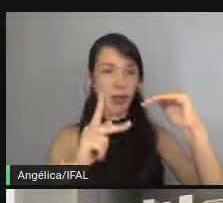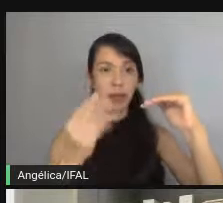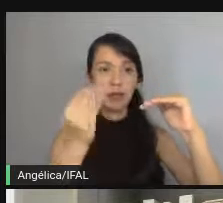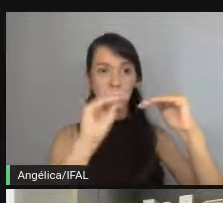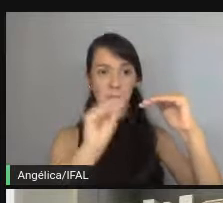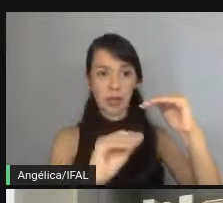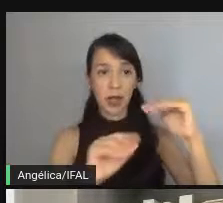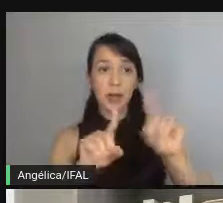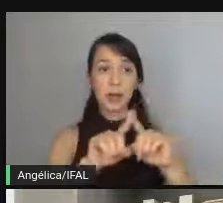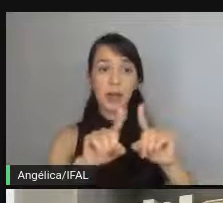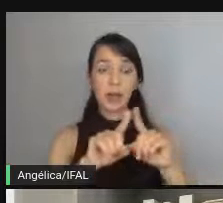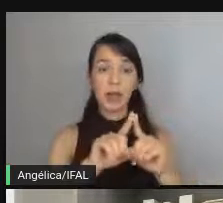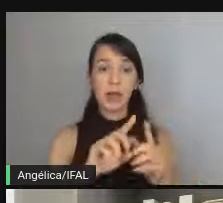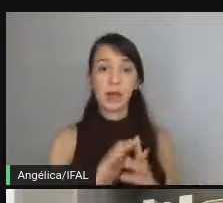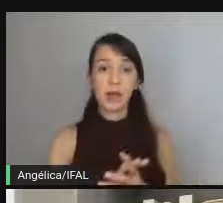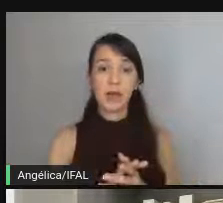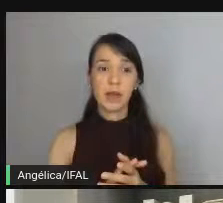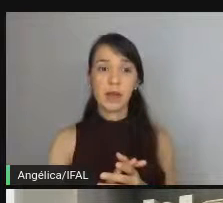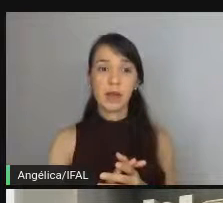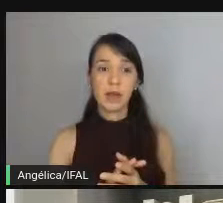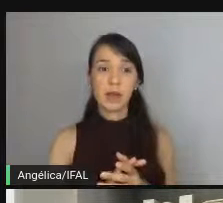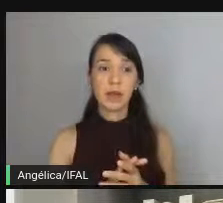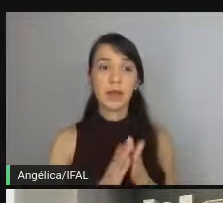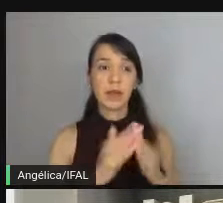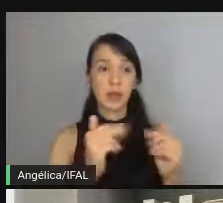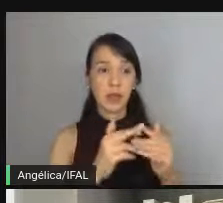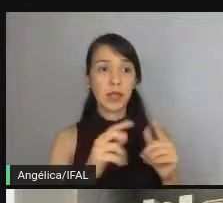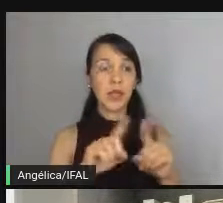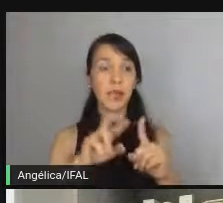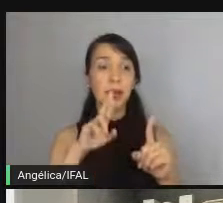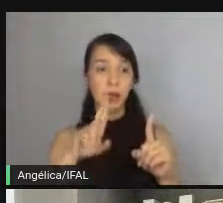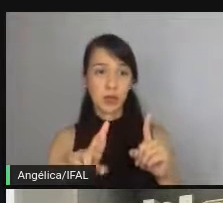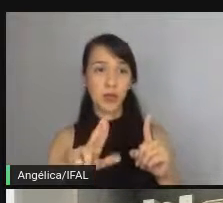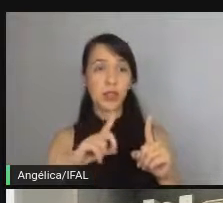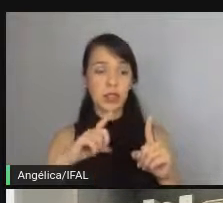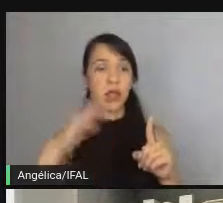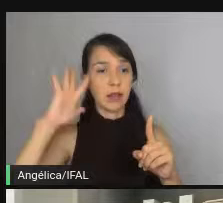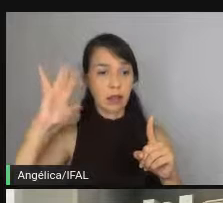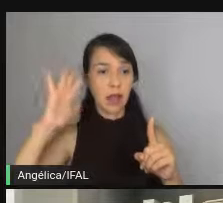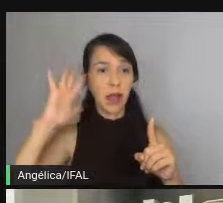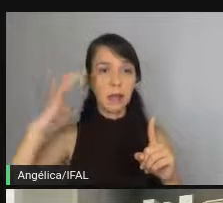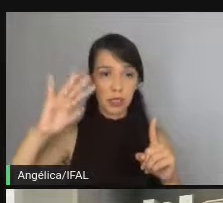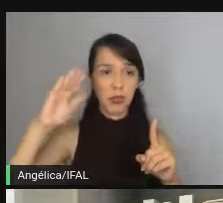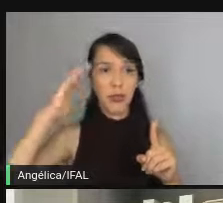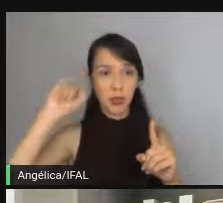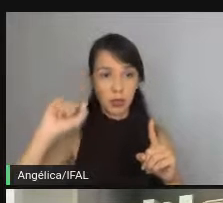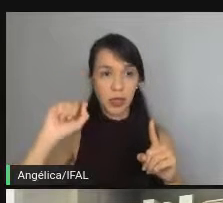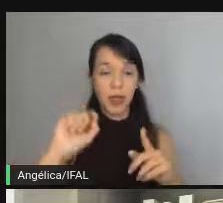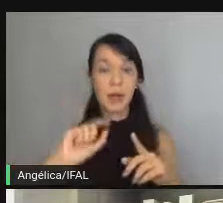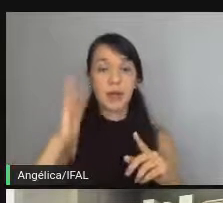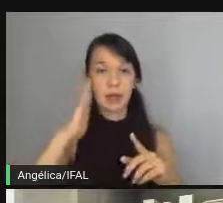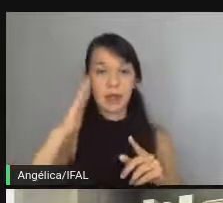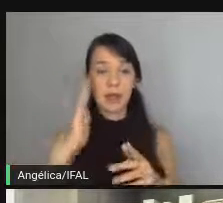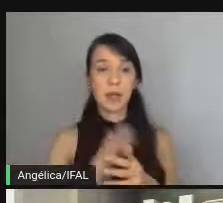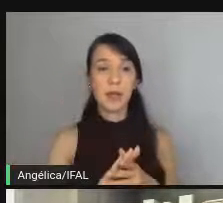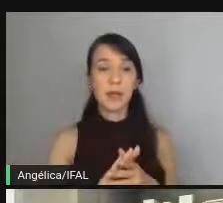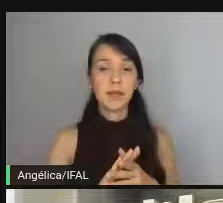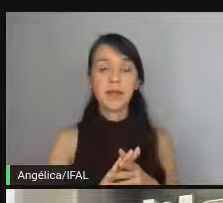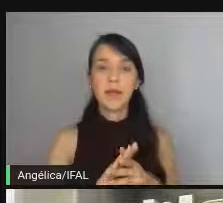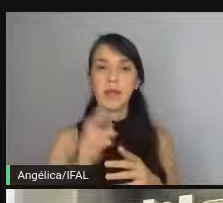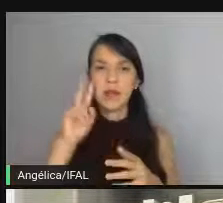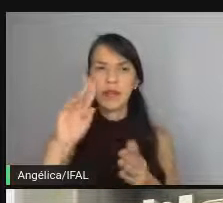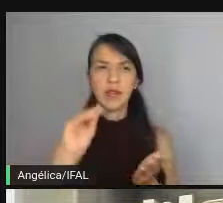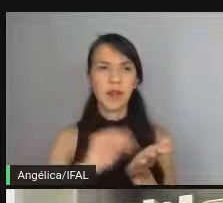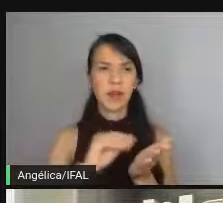e com os parâmetros de requisição e a resposta, que a gente já tem noção do que é, a gente já sabe qual é o endpoint. Uma coisa que a gente